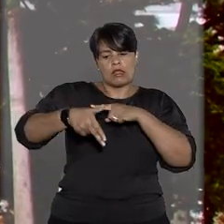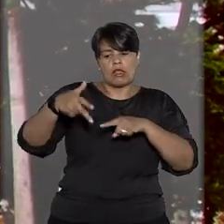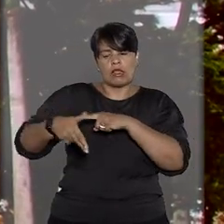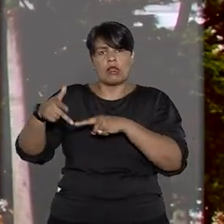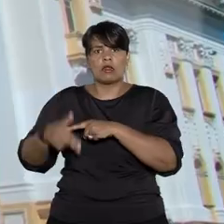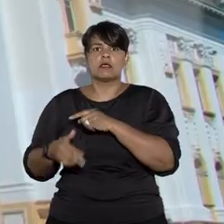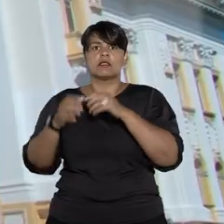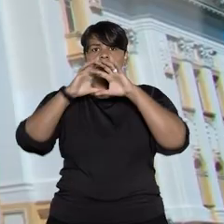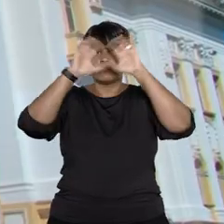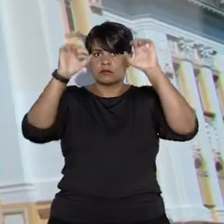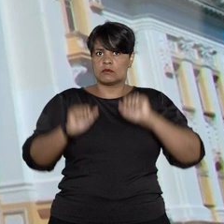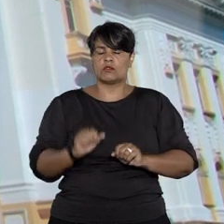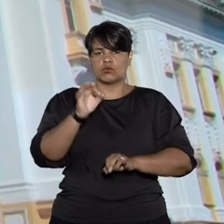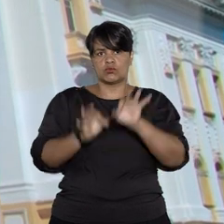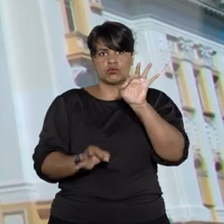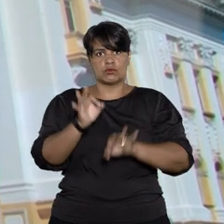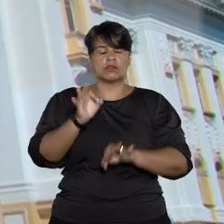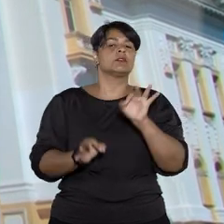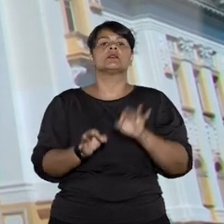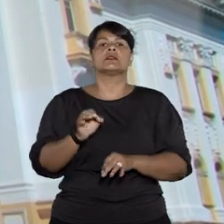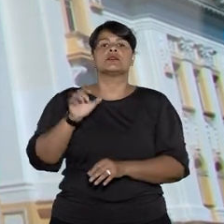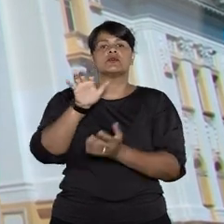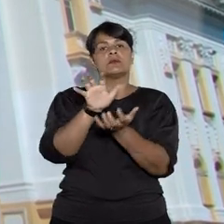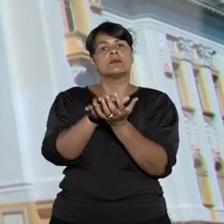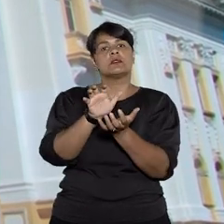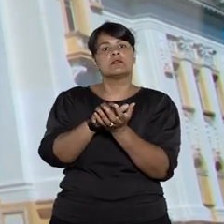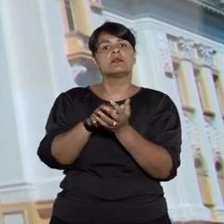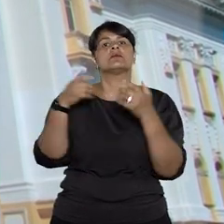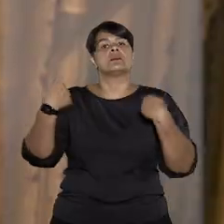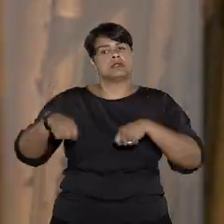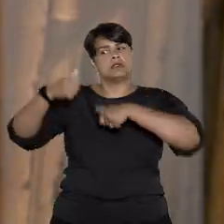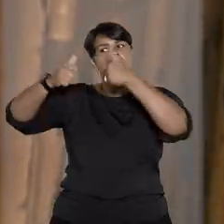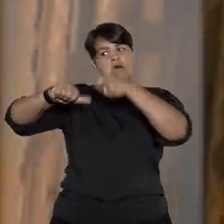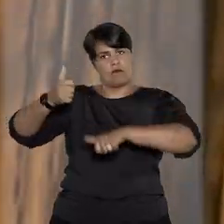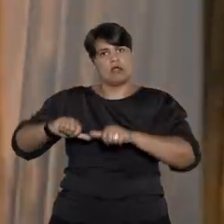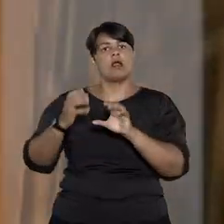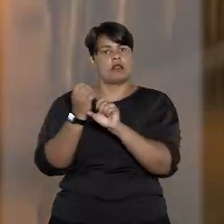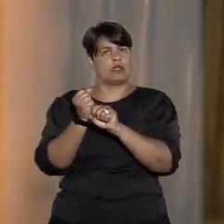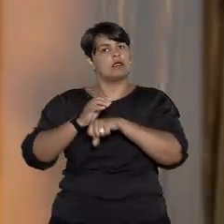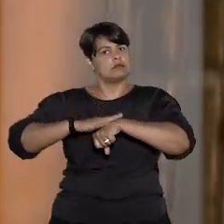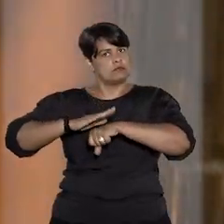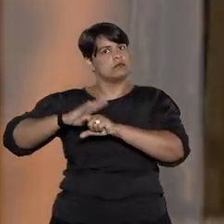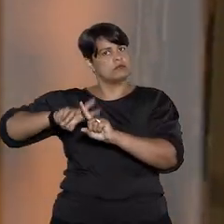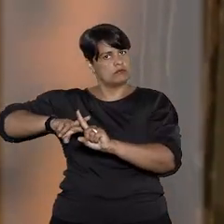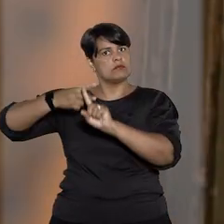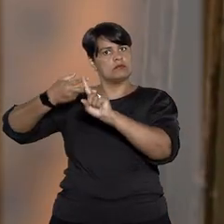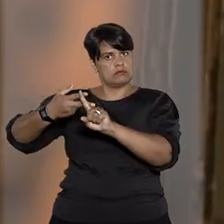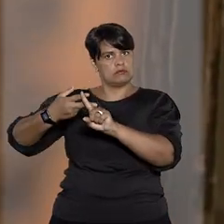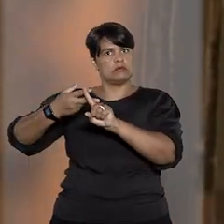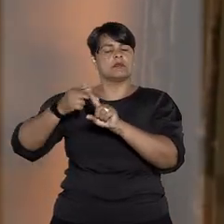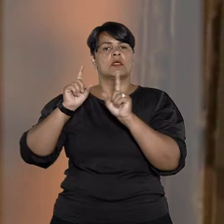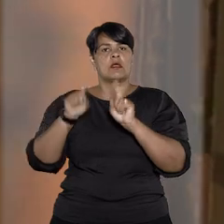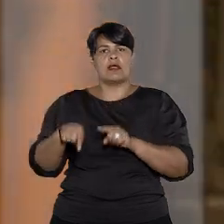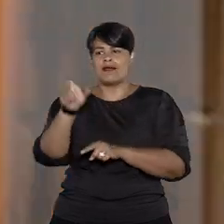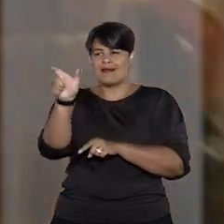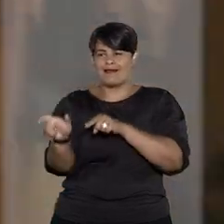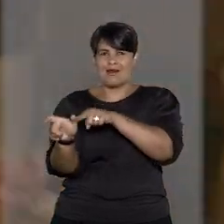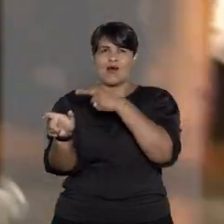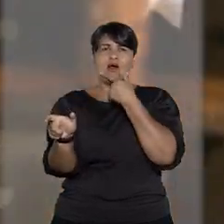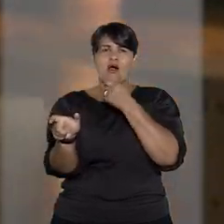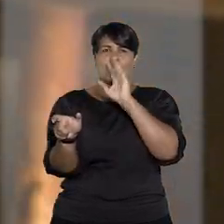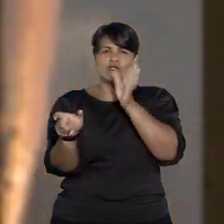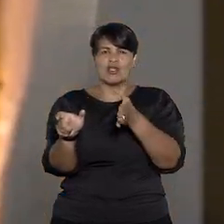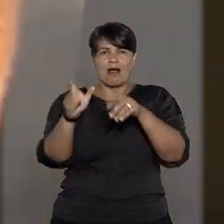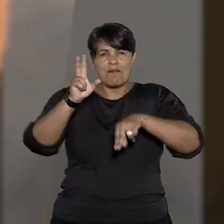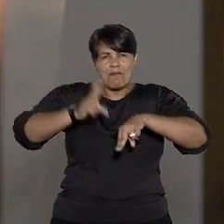imposta pelo Tribunal de Justiça de Pernambuco e promova o exame do pedido de contagem de pena em dobro feito por um homem que